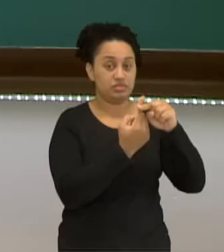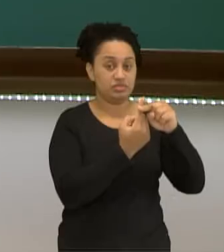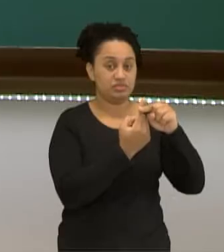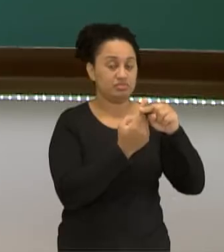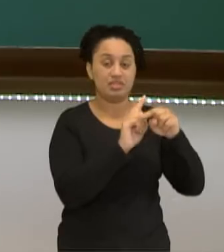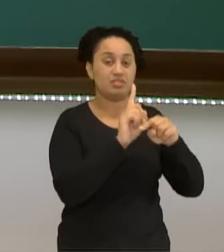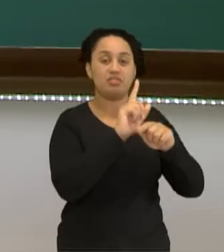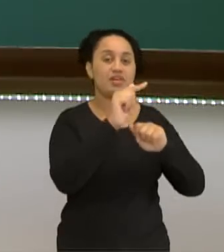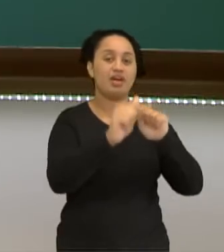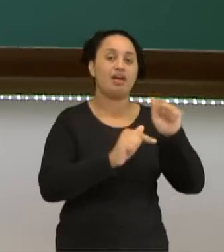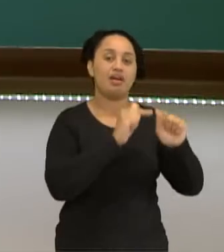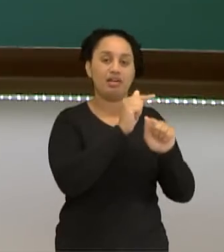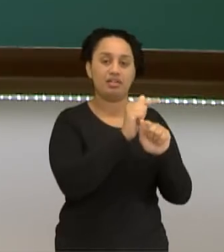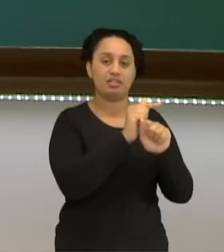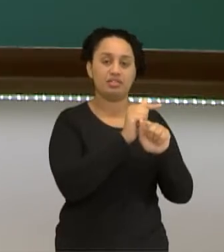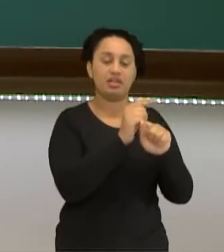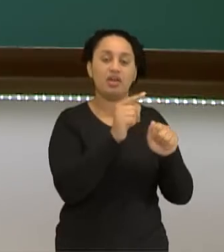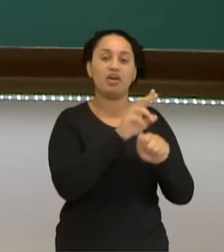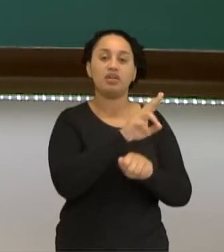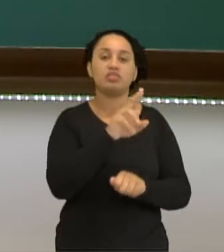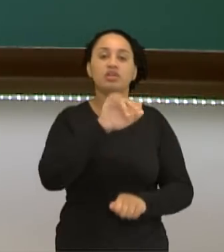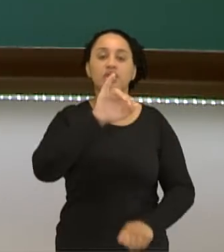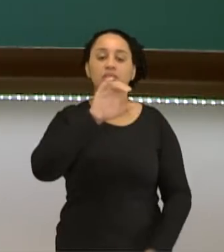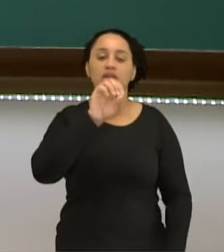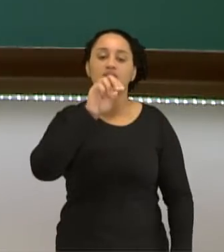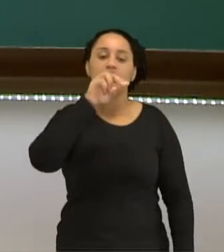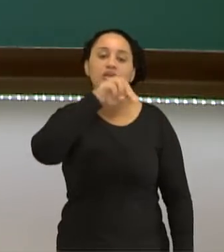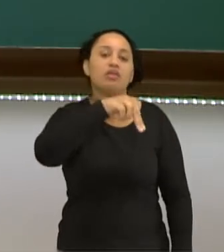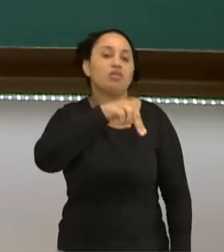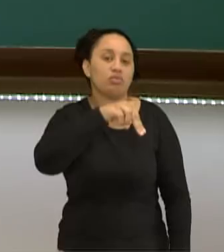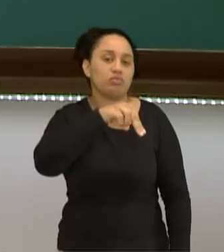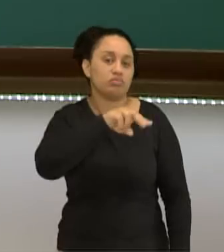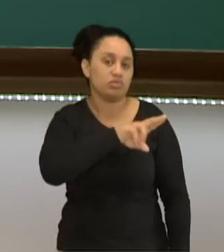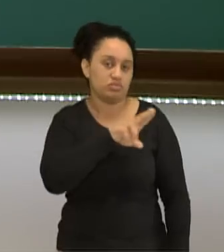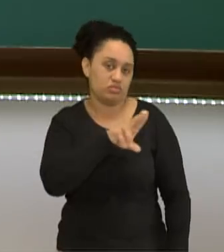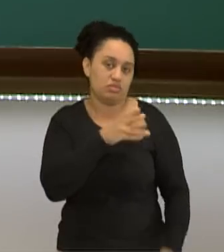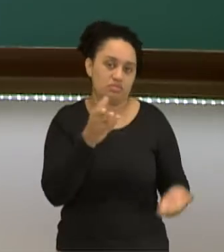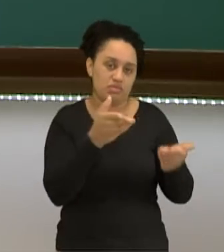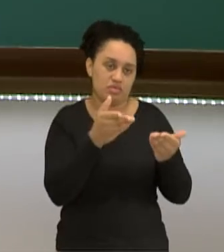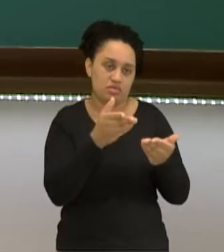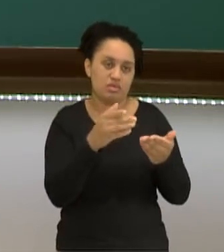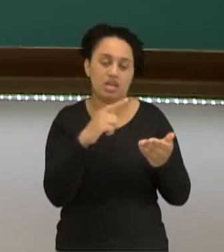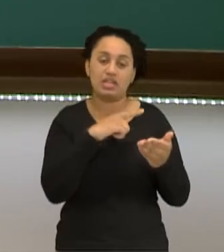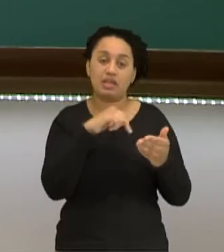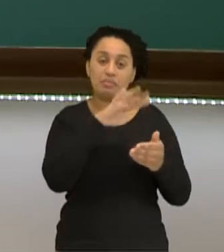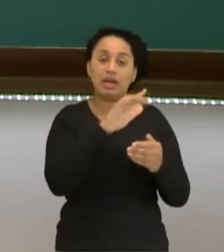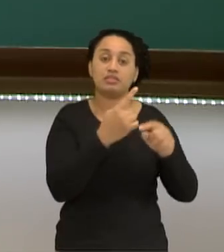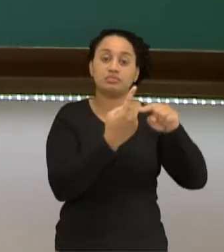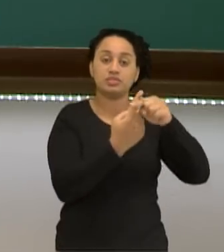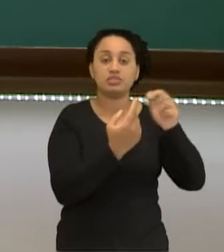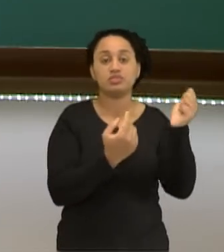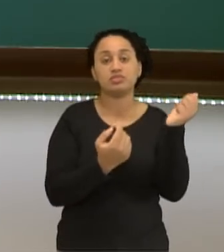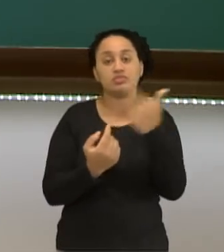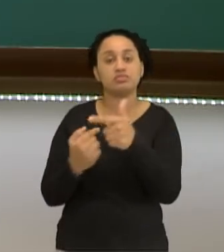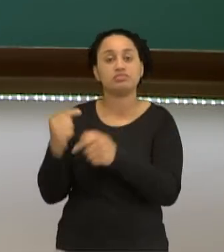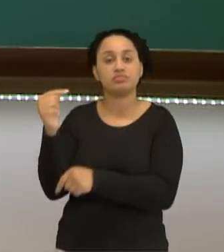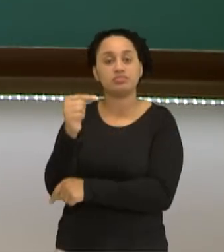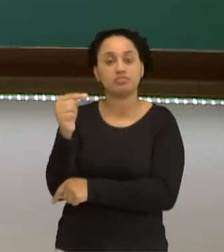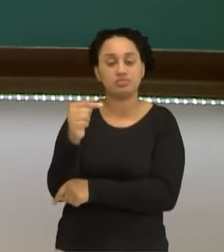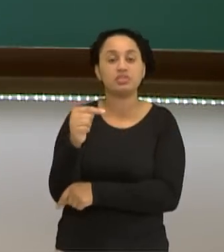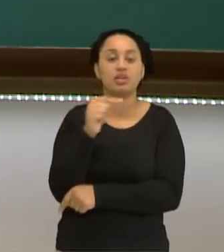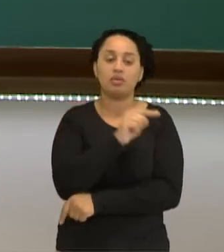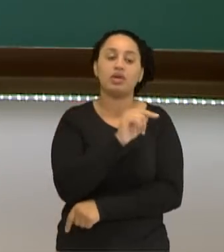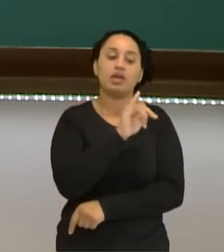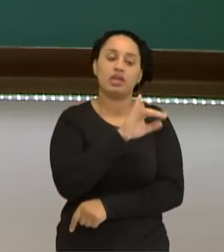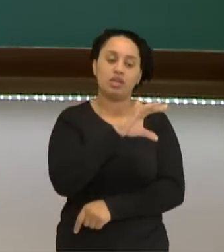é mais átomo. Agora ele chama-se íon. Como ele é um íon que tem mais carga positiva do que negativa, ele vai se chamar íon